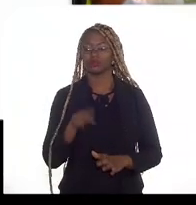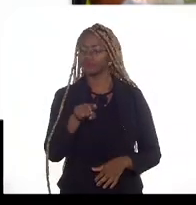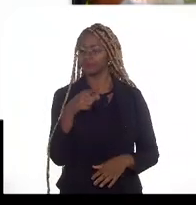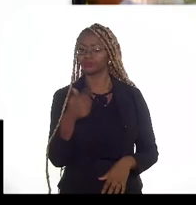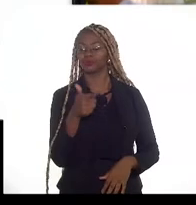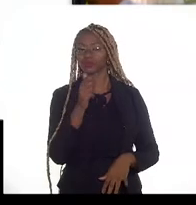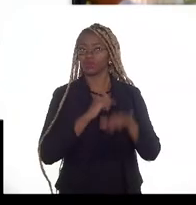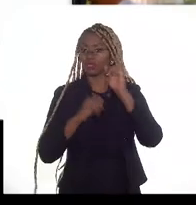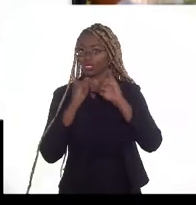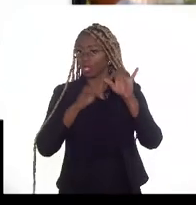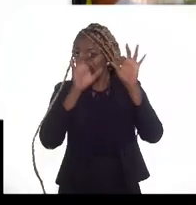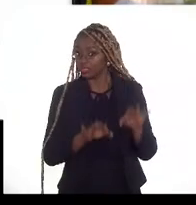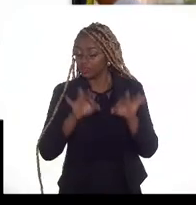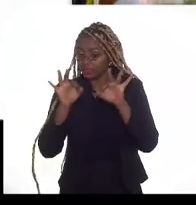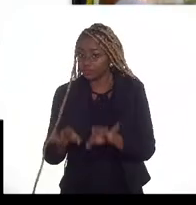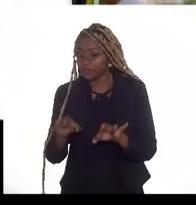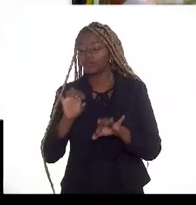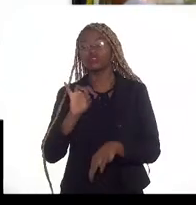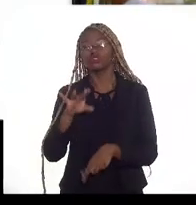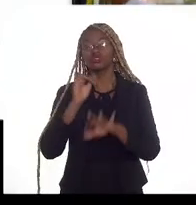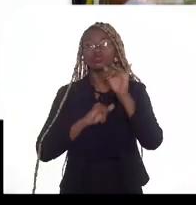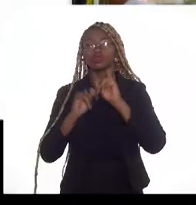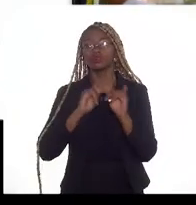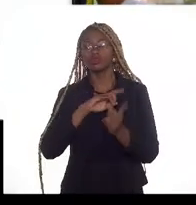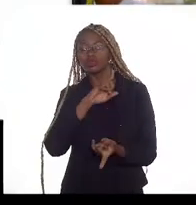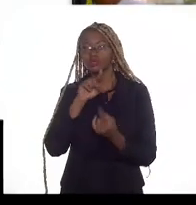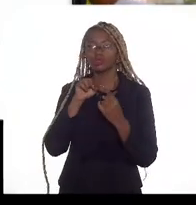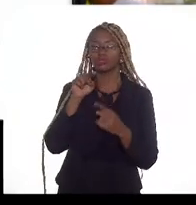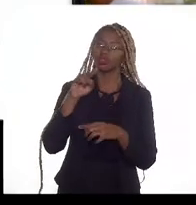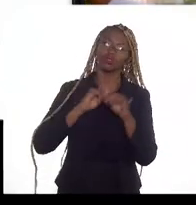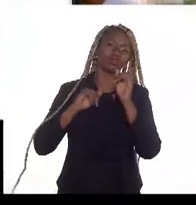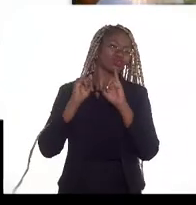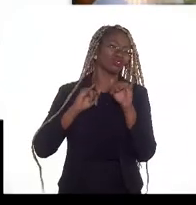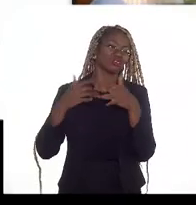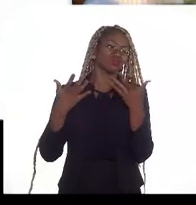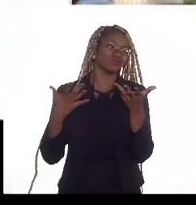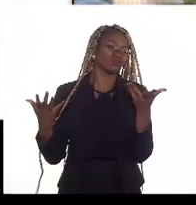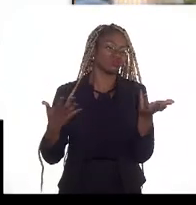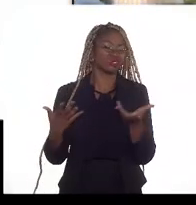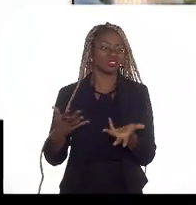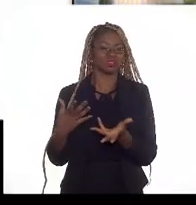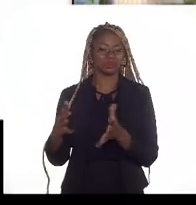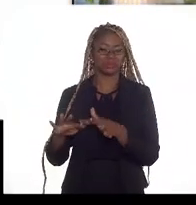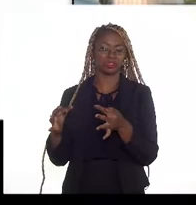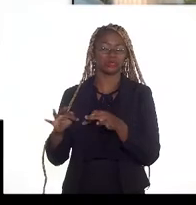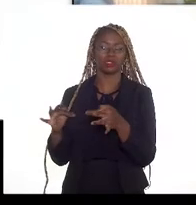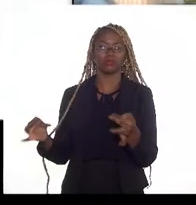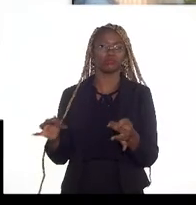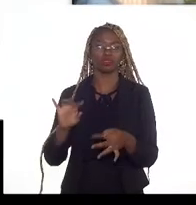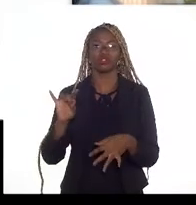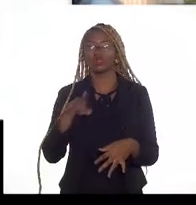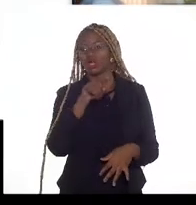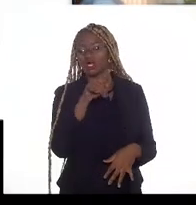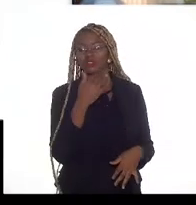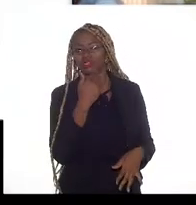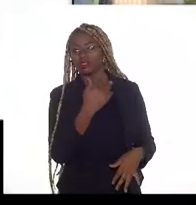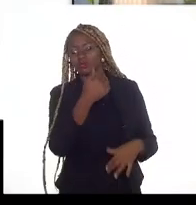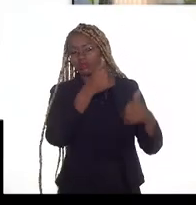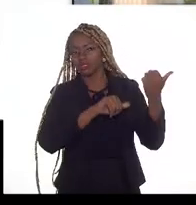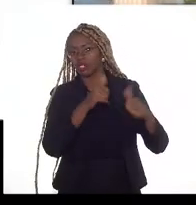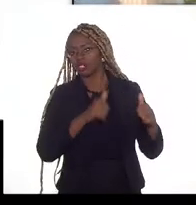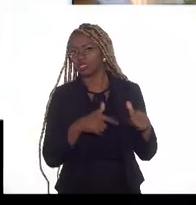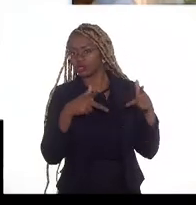dados reais, são dados a partir de informações públicas e a partir desse tipo de análise que eu mostrei